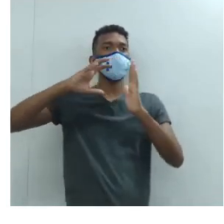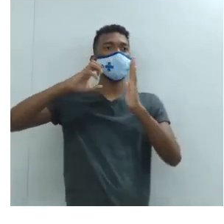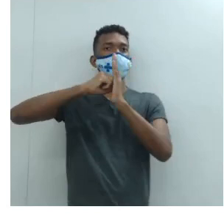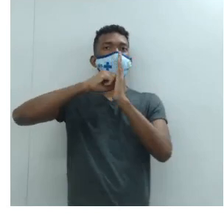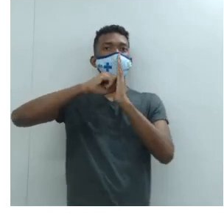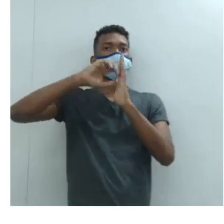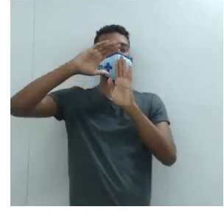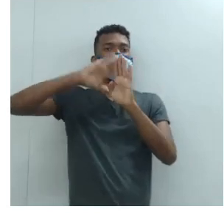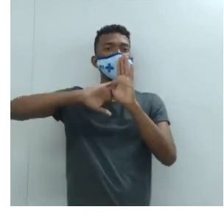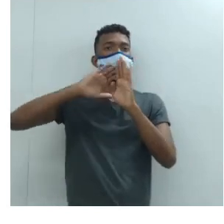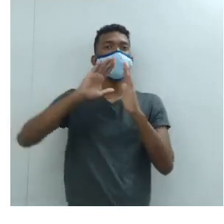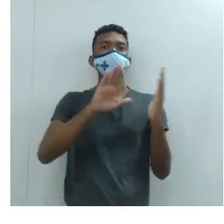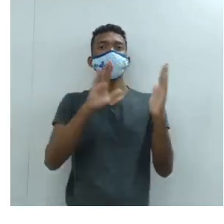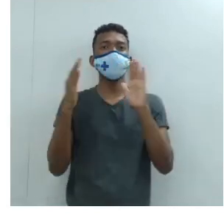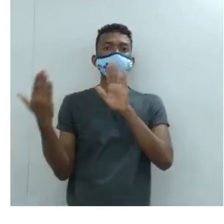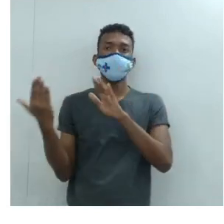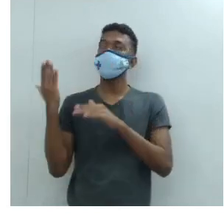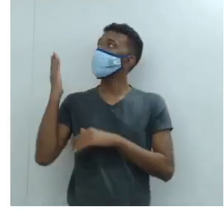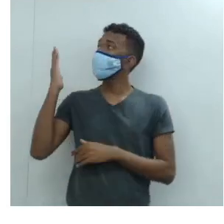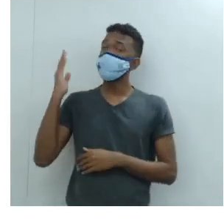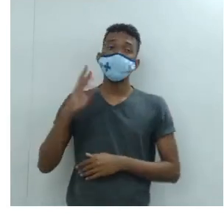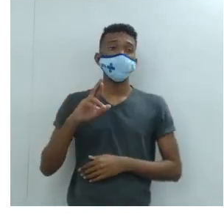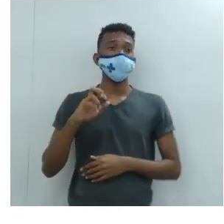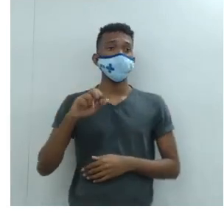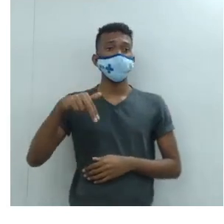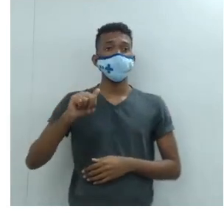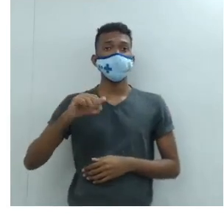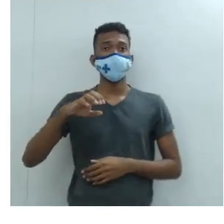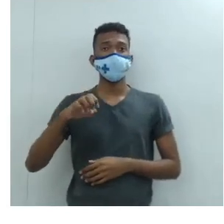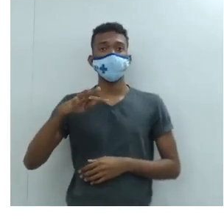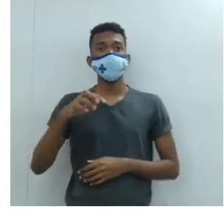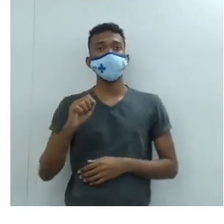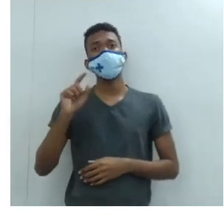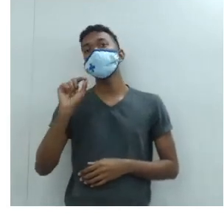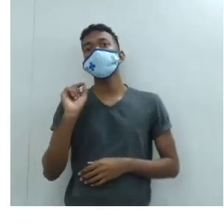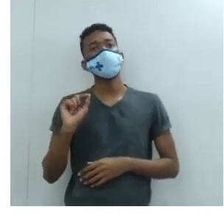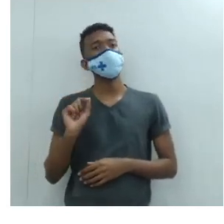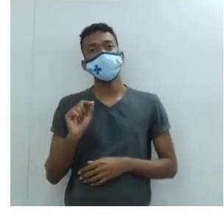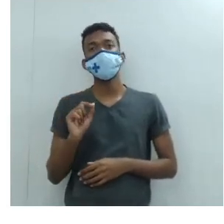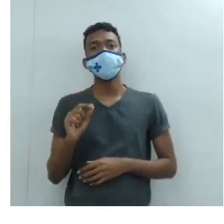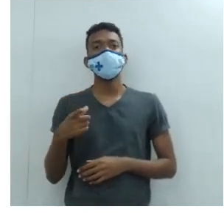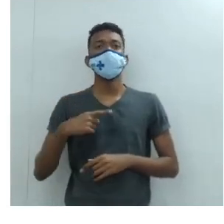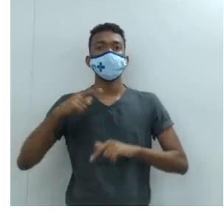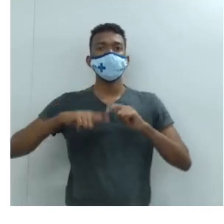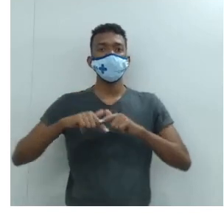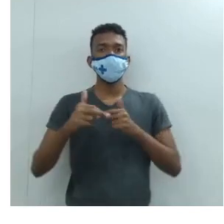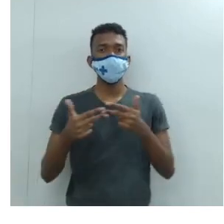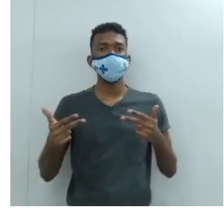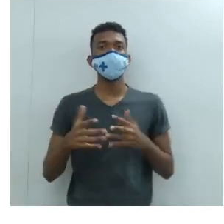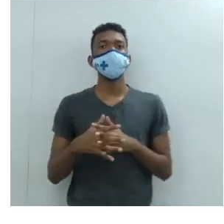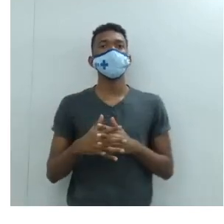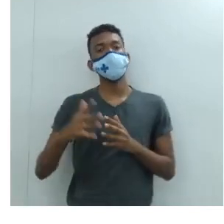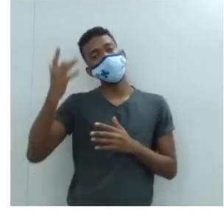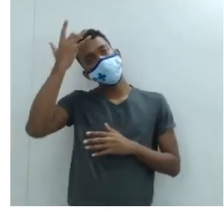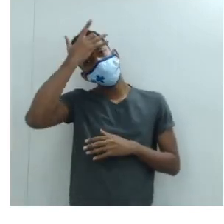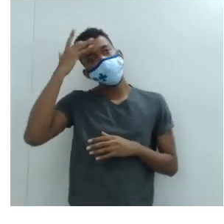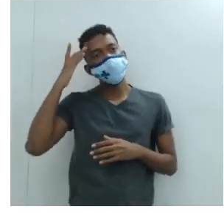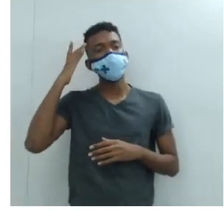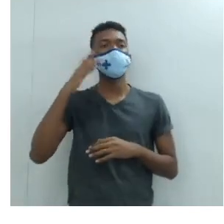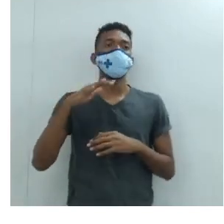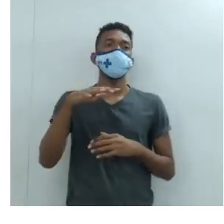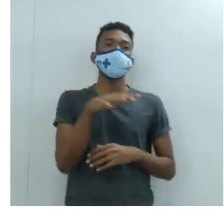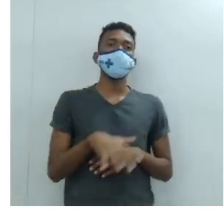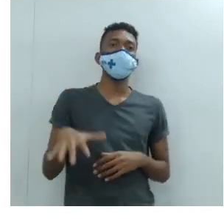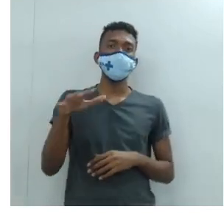Já a pintura renascentista busca representar objetos, pessoas e paisagens